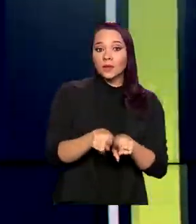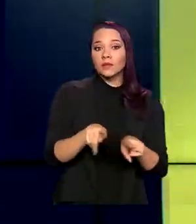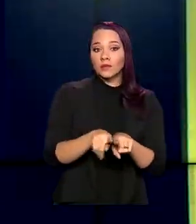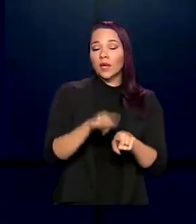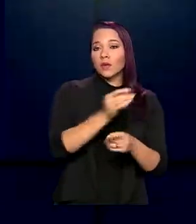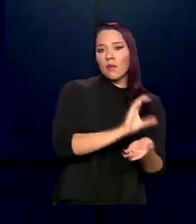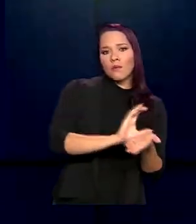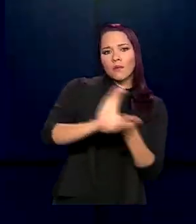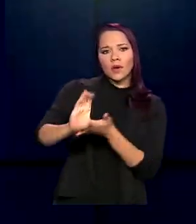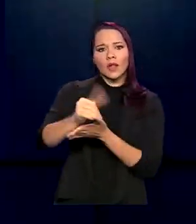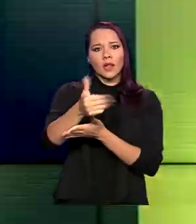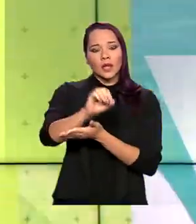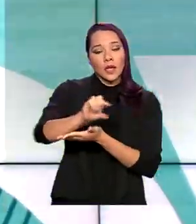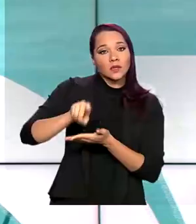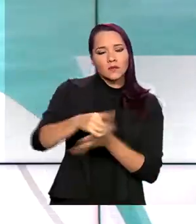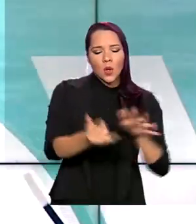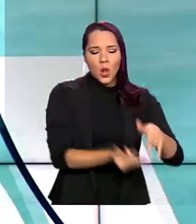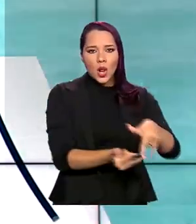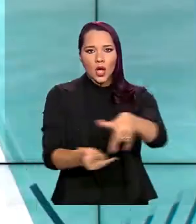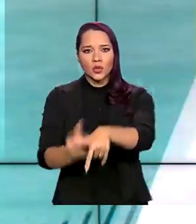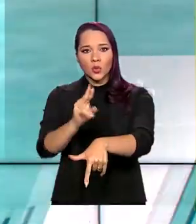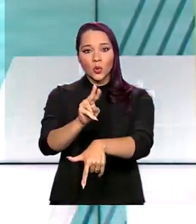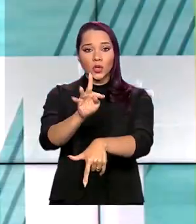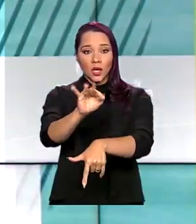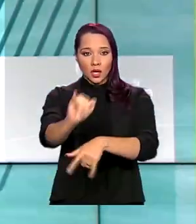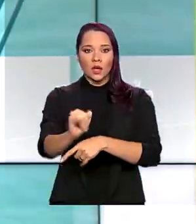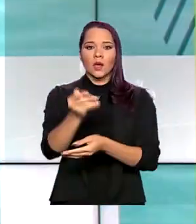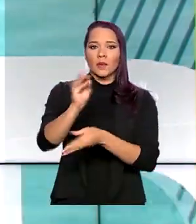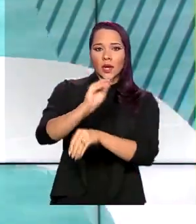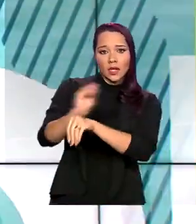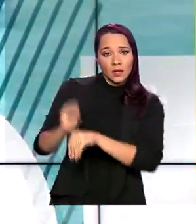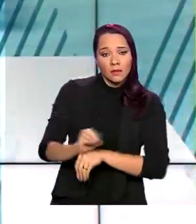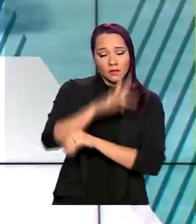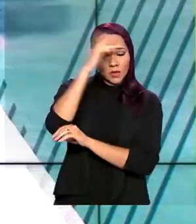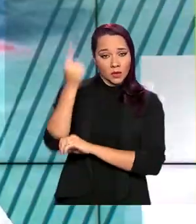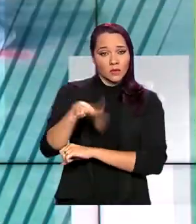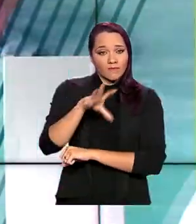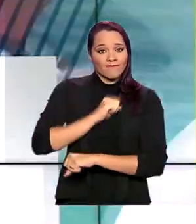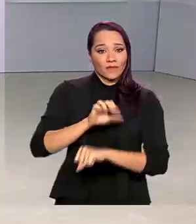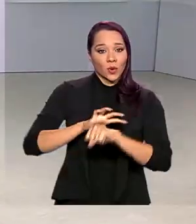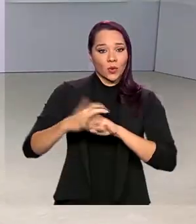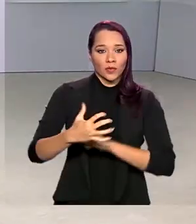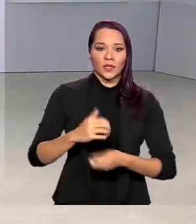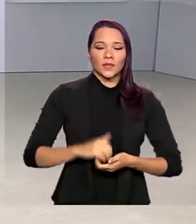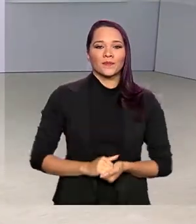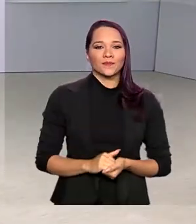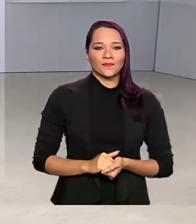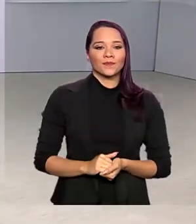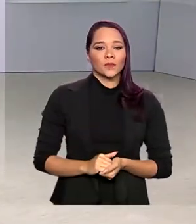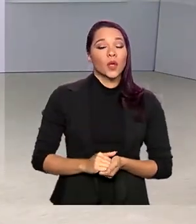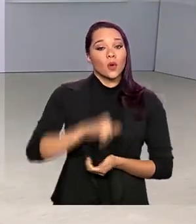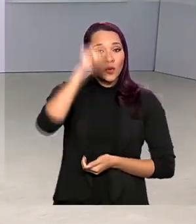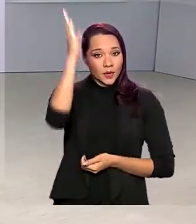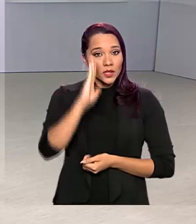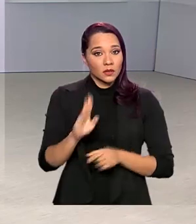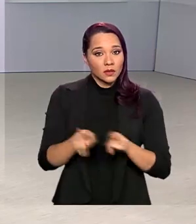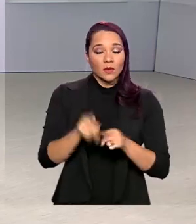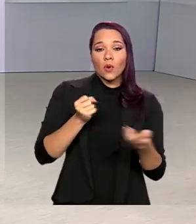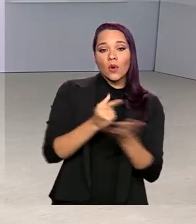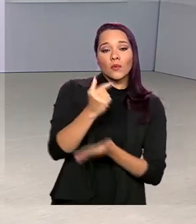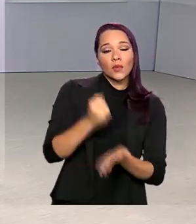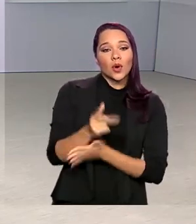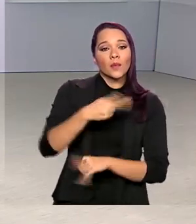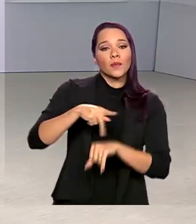destinar mais de 10 mil leitos de UTI para tratamento de pacientes com coronavírus. O Brasil também comprou do